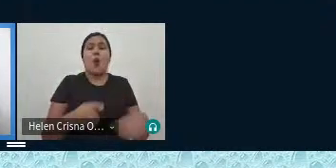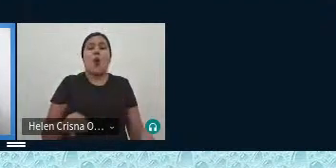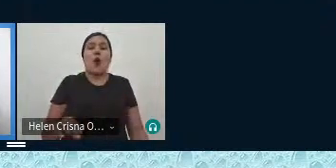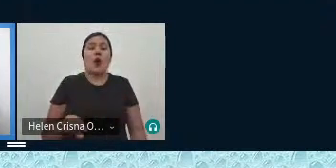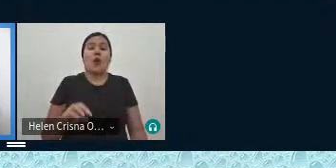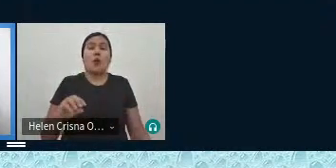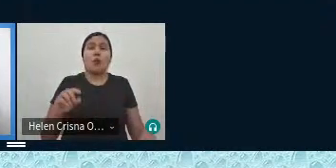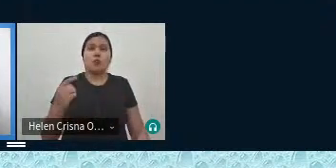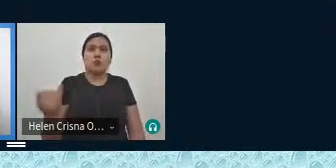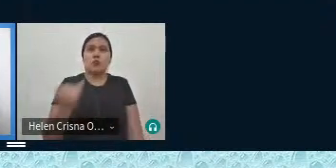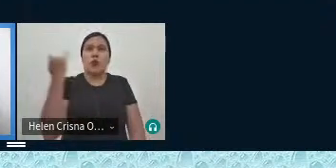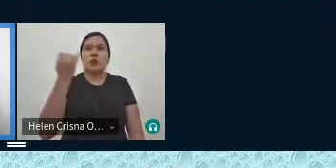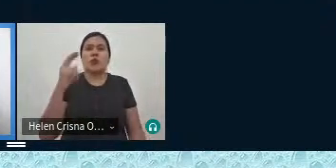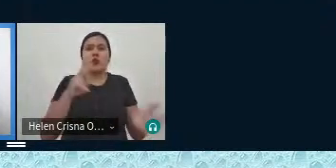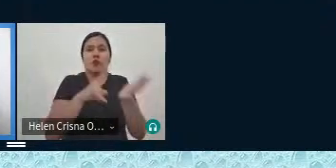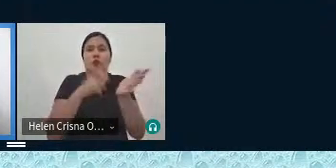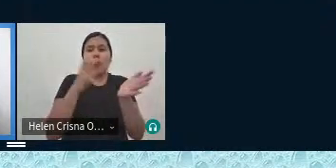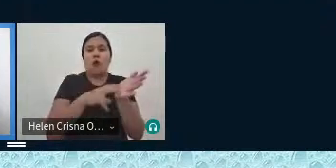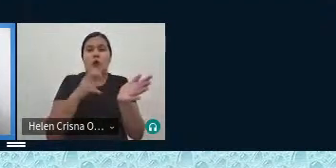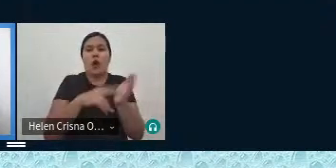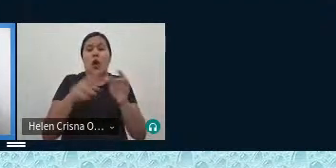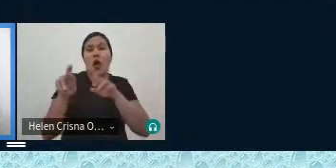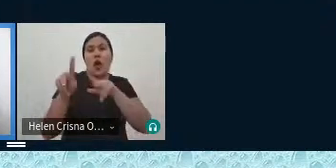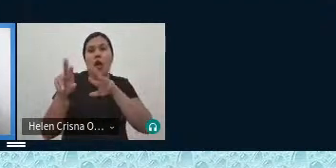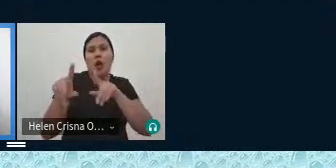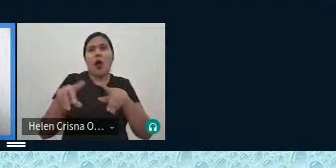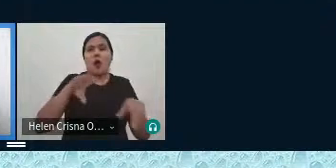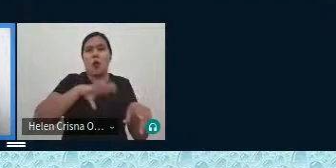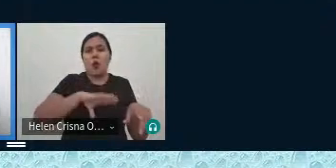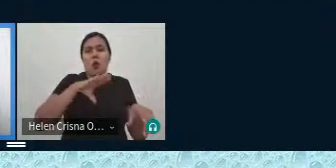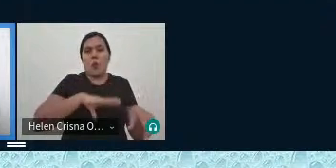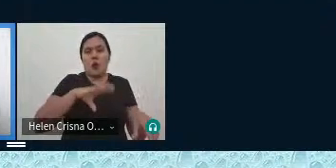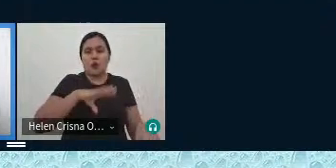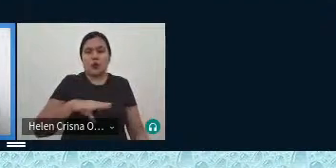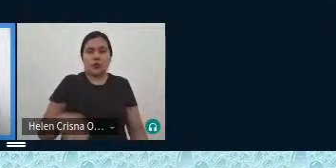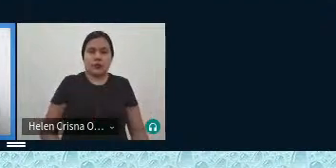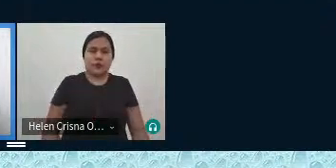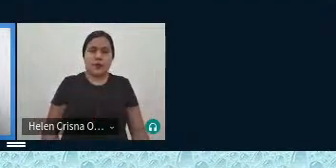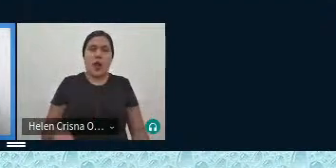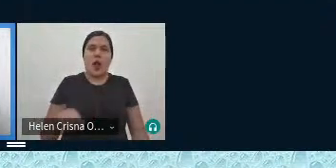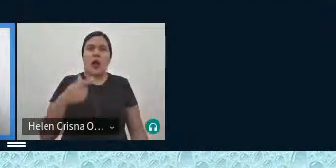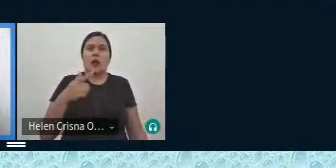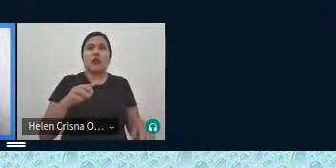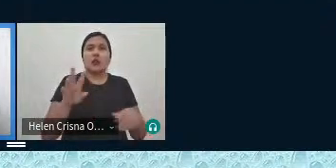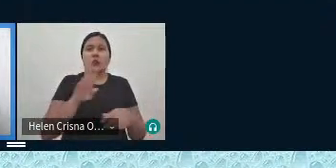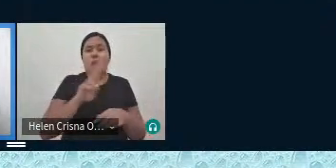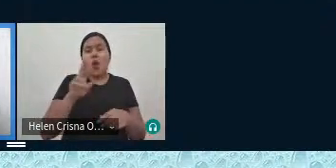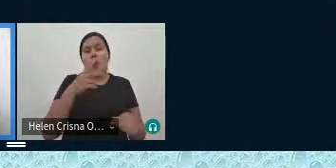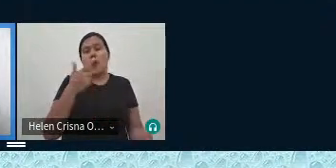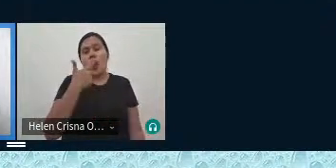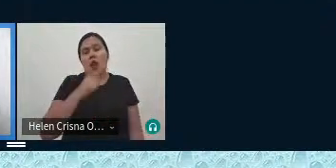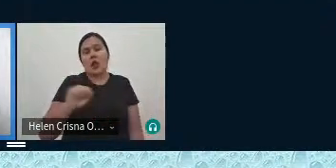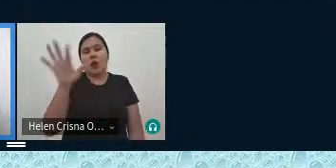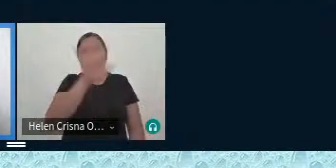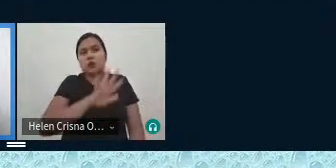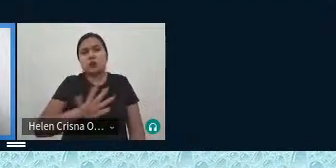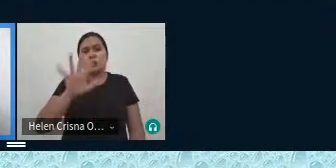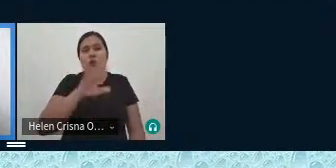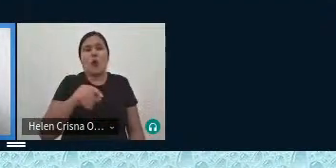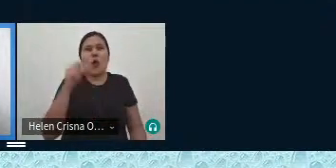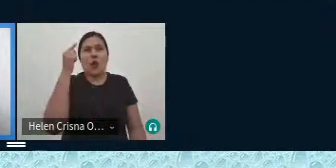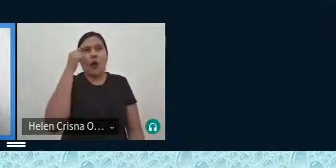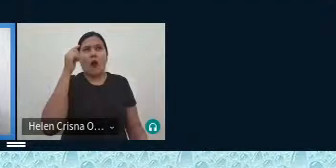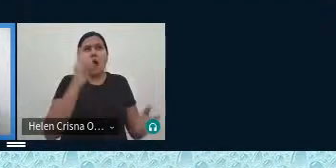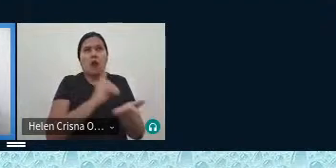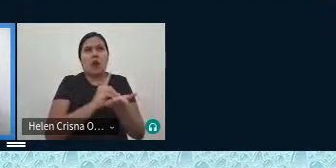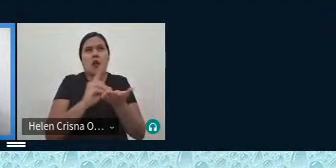vocabulário diferenciado da língua portuguesa que chamamos língua geral quando eu penso em dicionários de